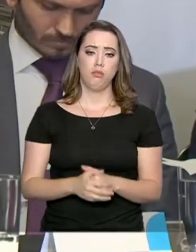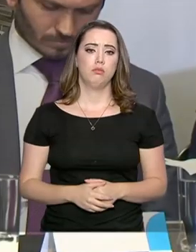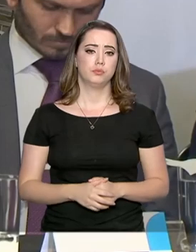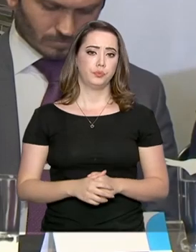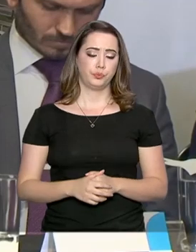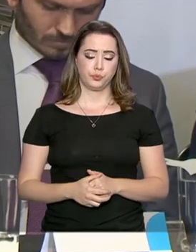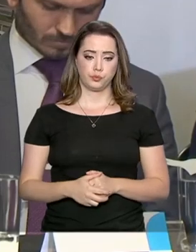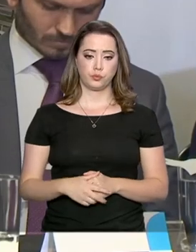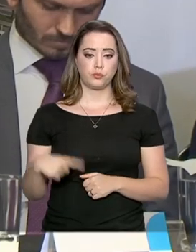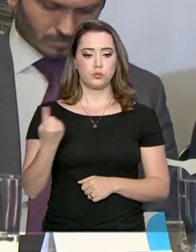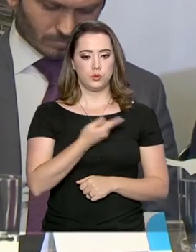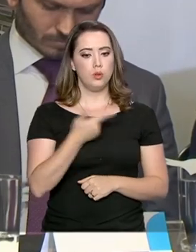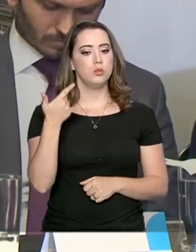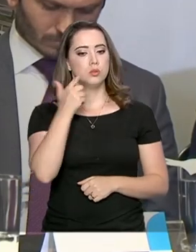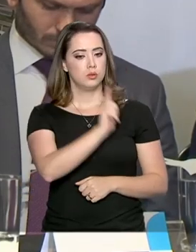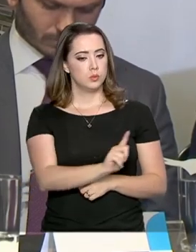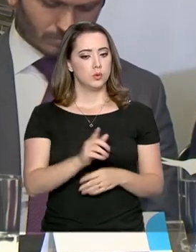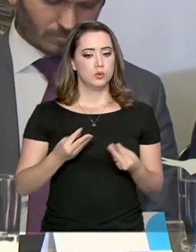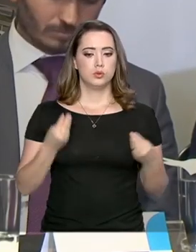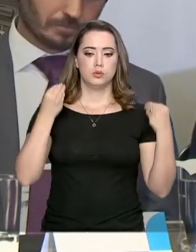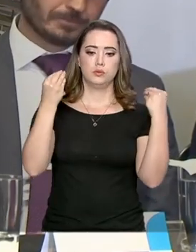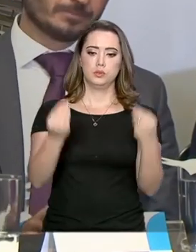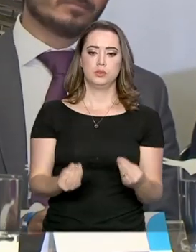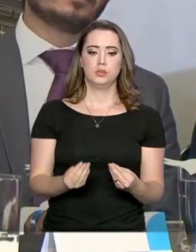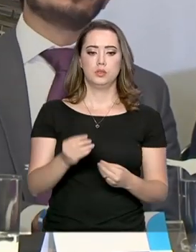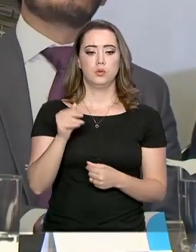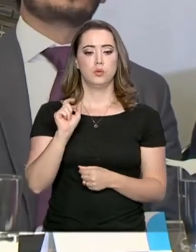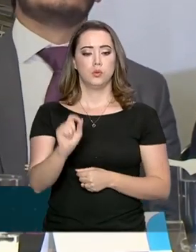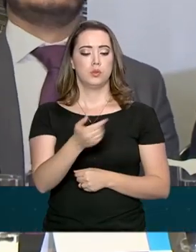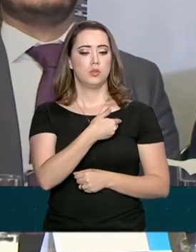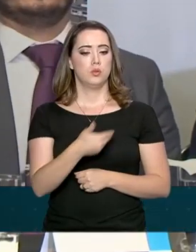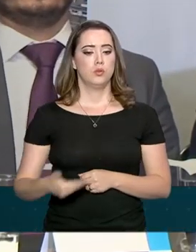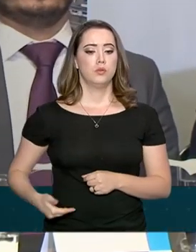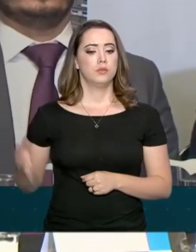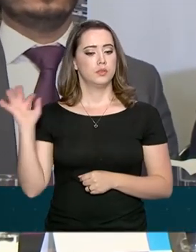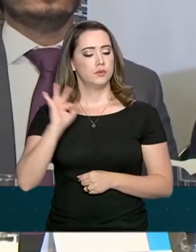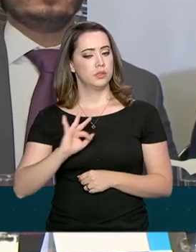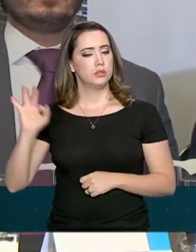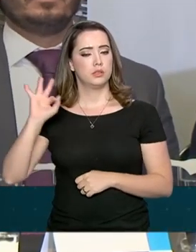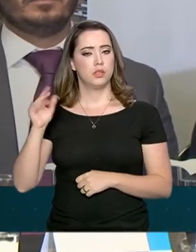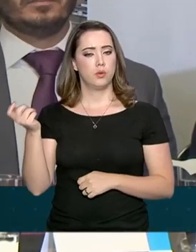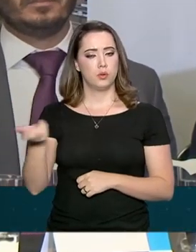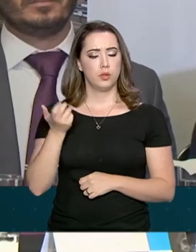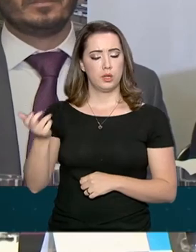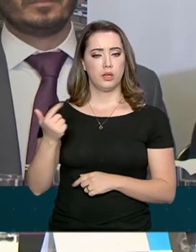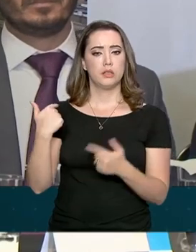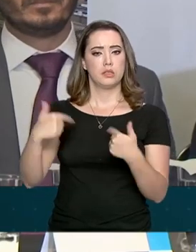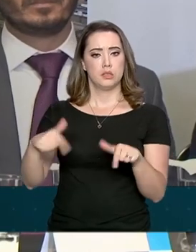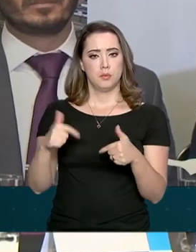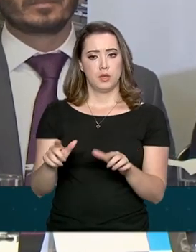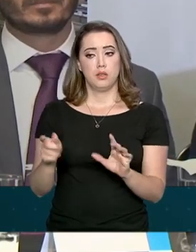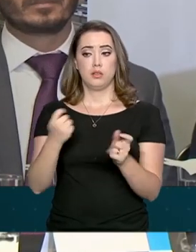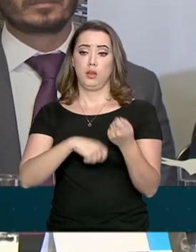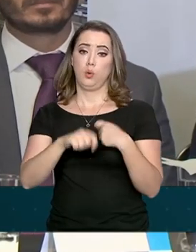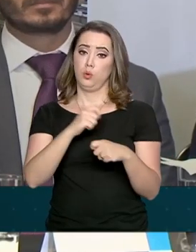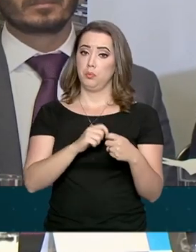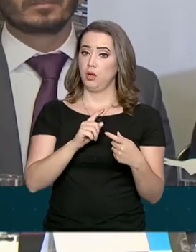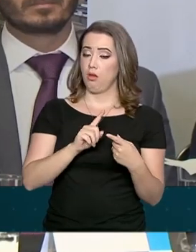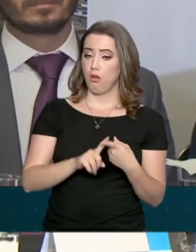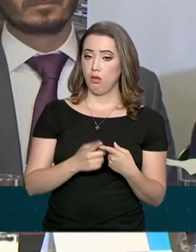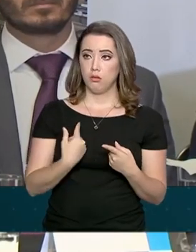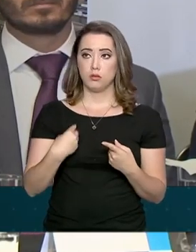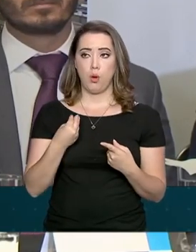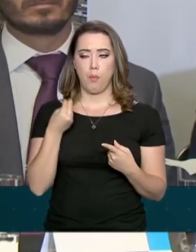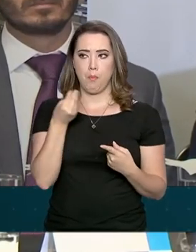estamos conseguindo comunicar aquilo que o Governo Federal pretende fazer no campo econômico. Então, isso está trazendo